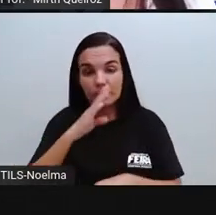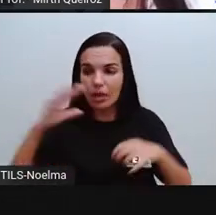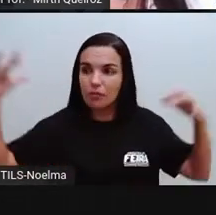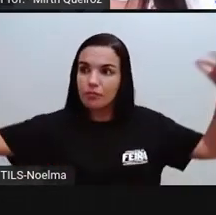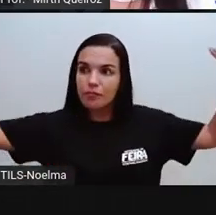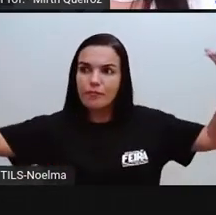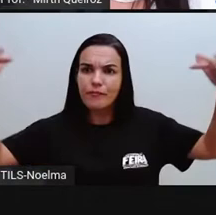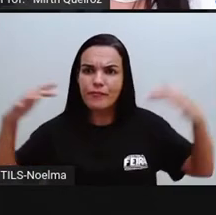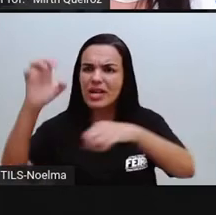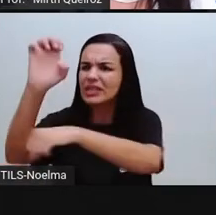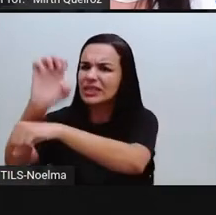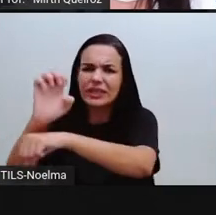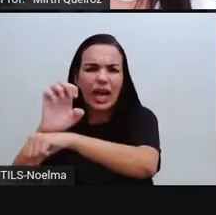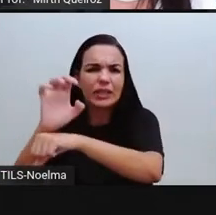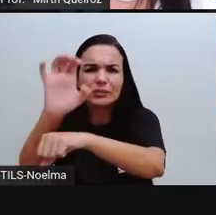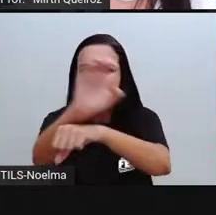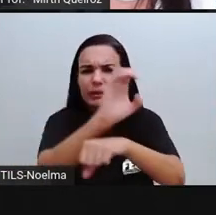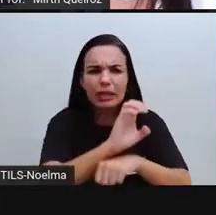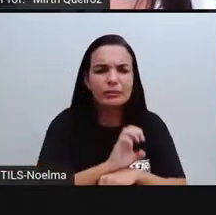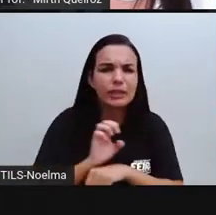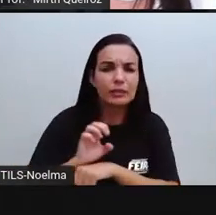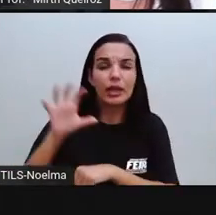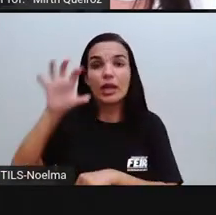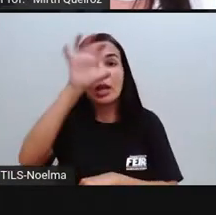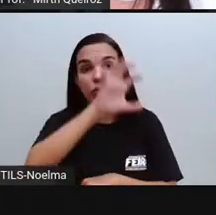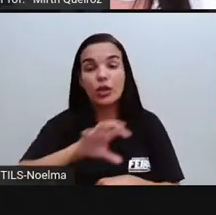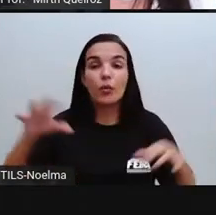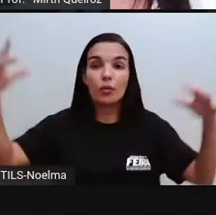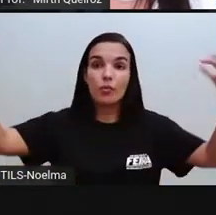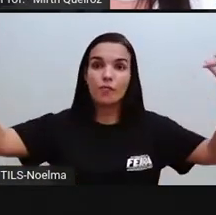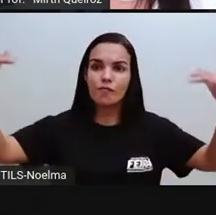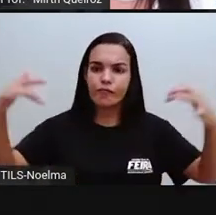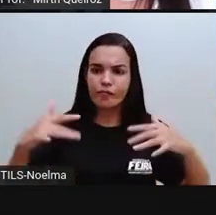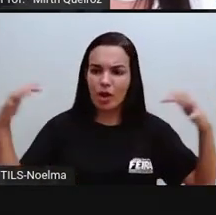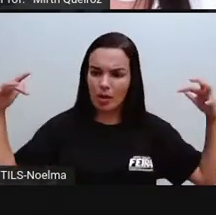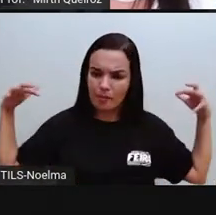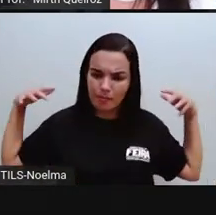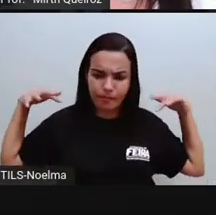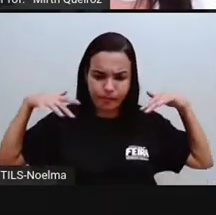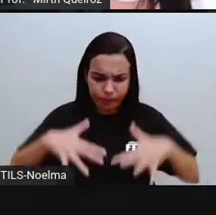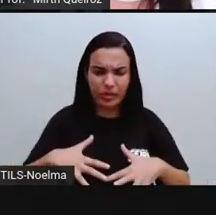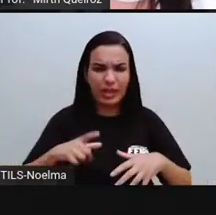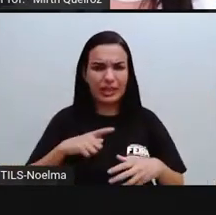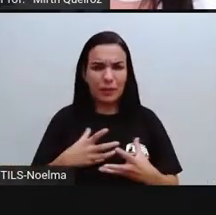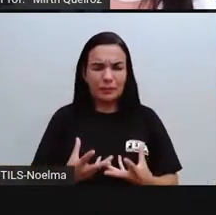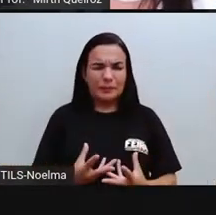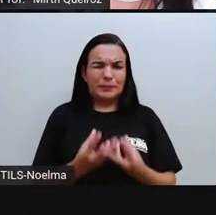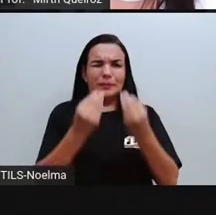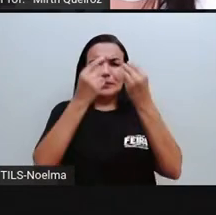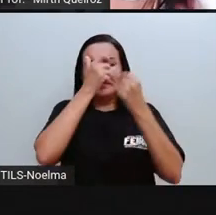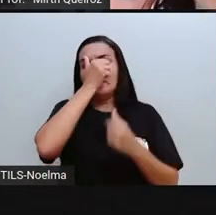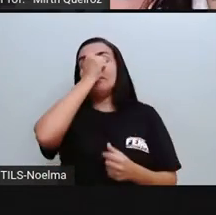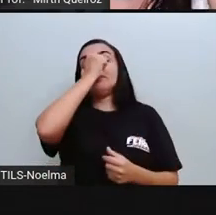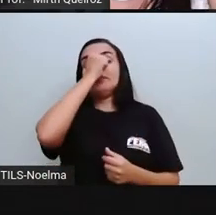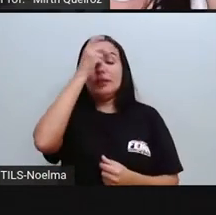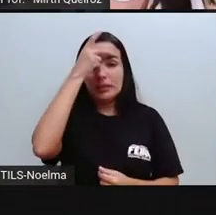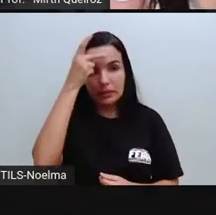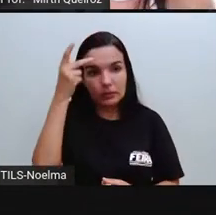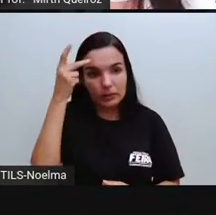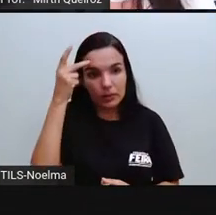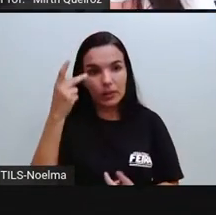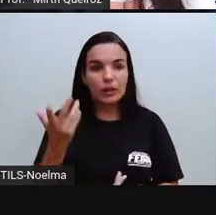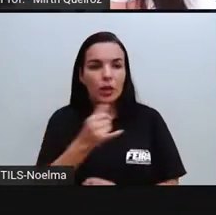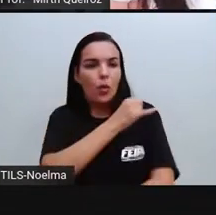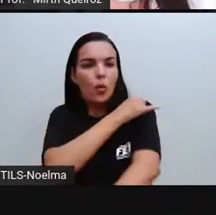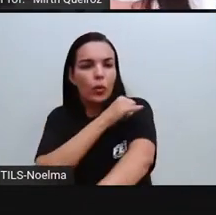que iam para o sudeste. E, assim, essa região começou a ficar superpopulosa, né? Rio de